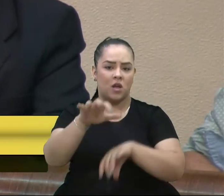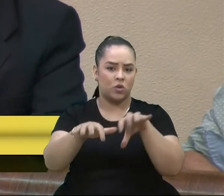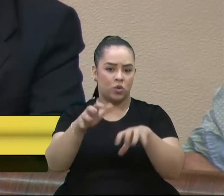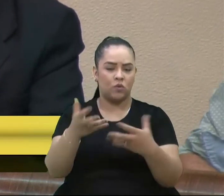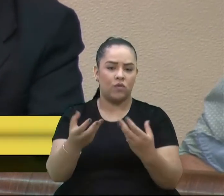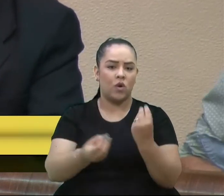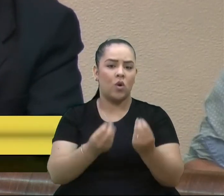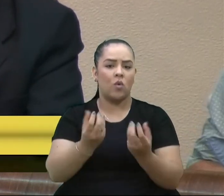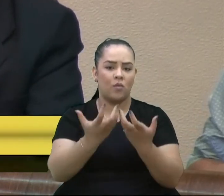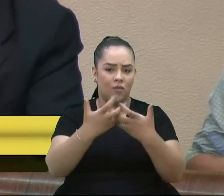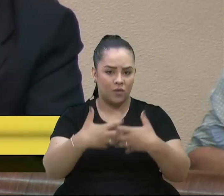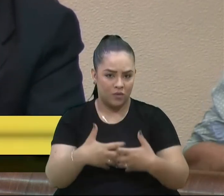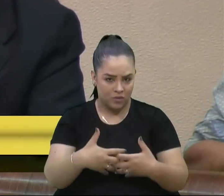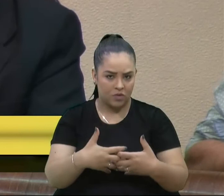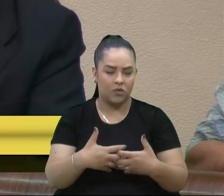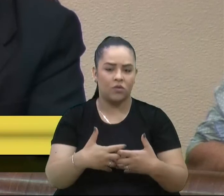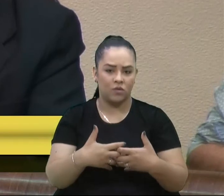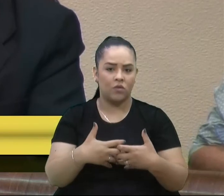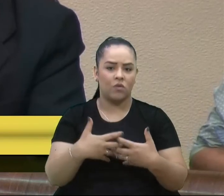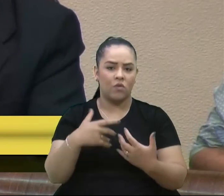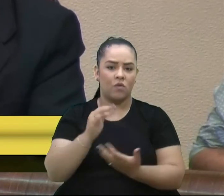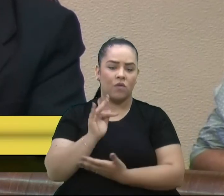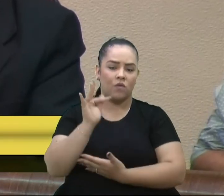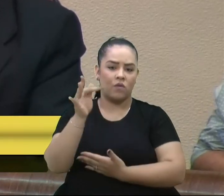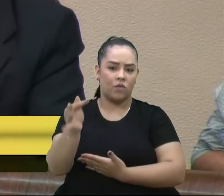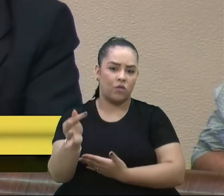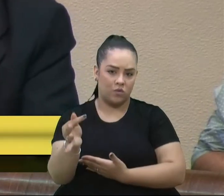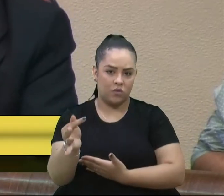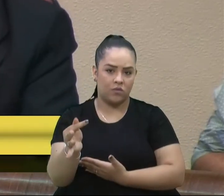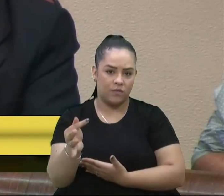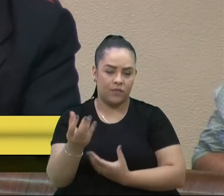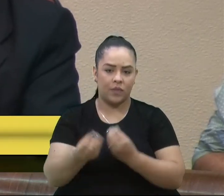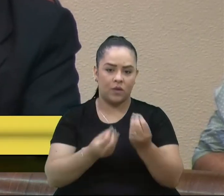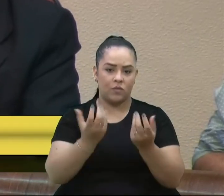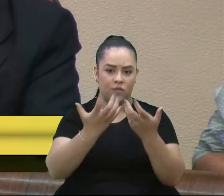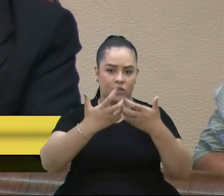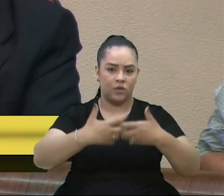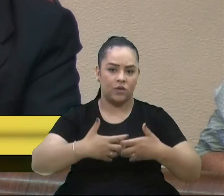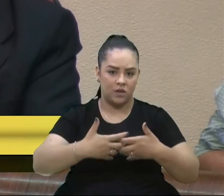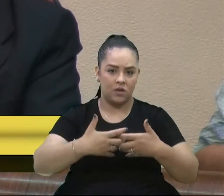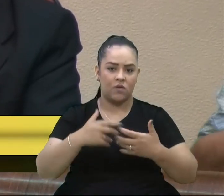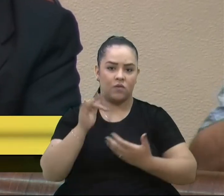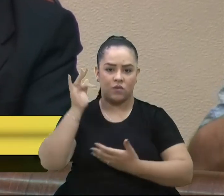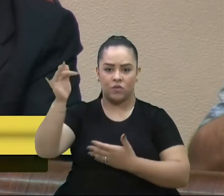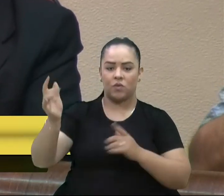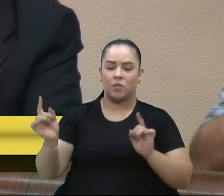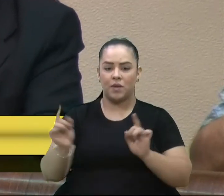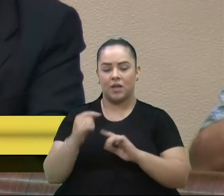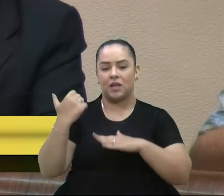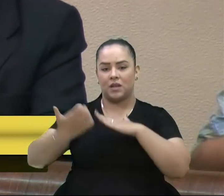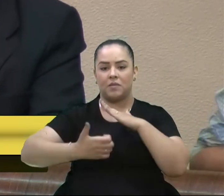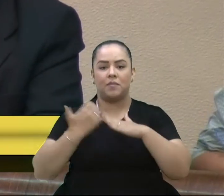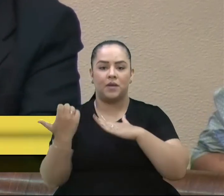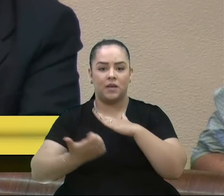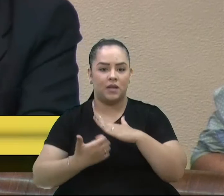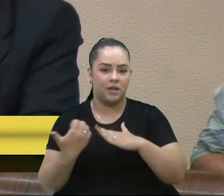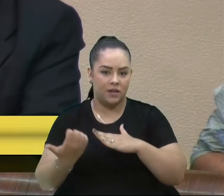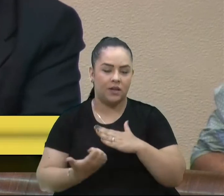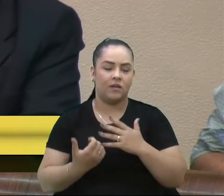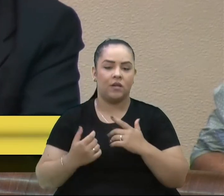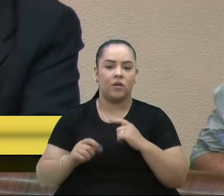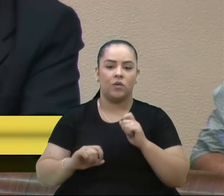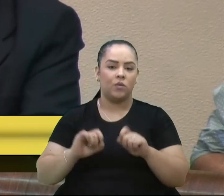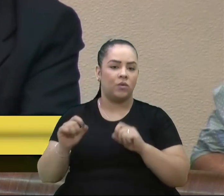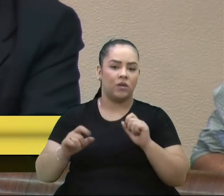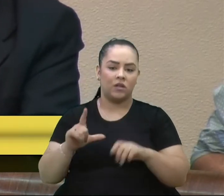funcionar as futuras, as futuras, pequenas empresas agrícolas, os futuros,